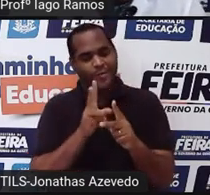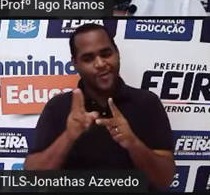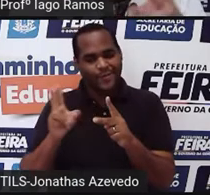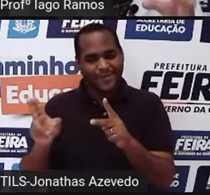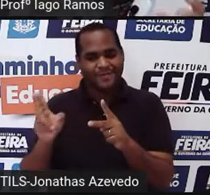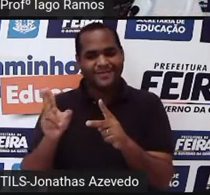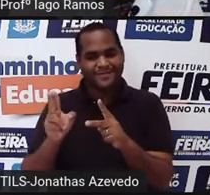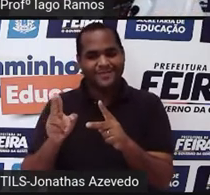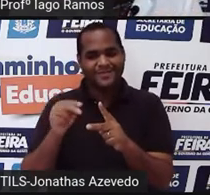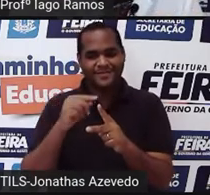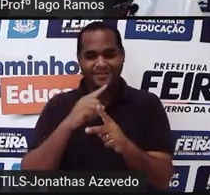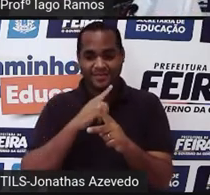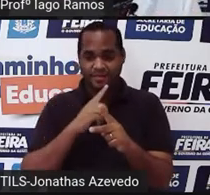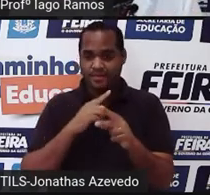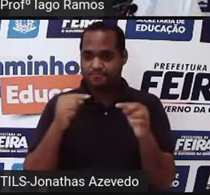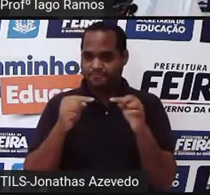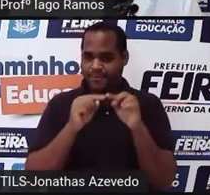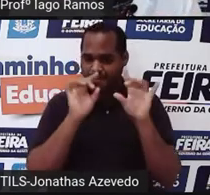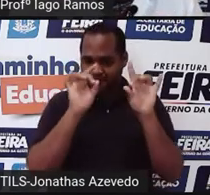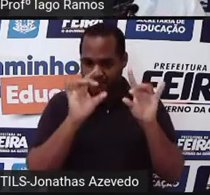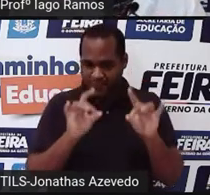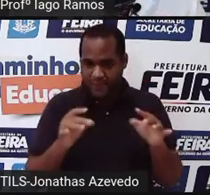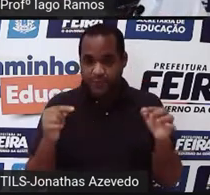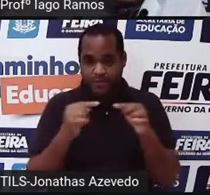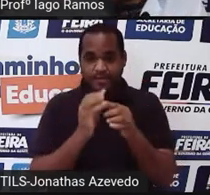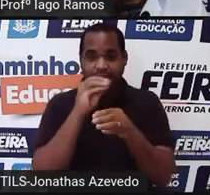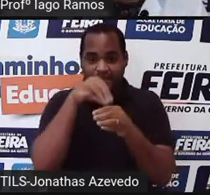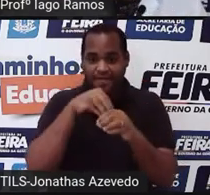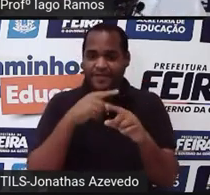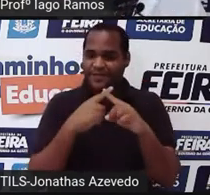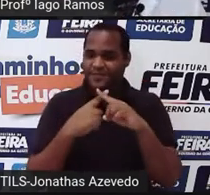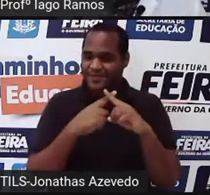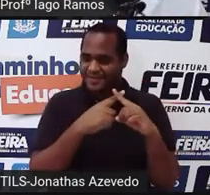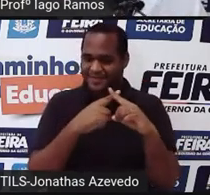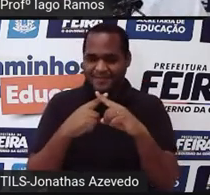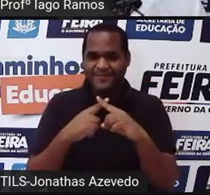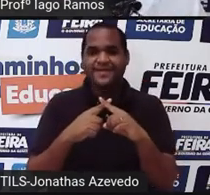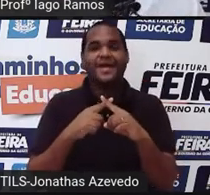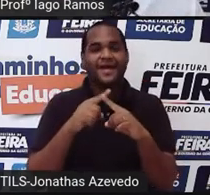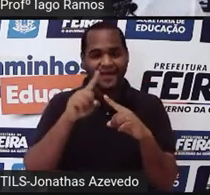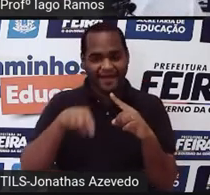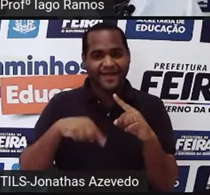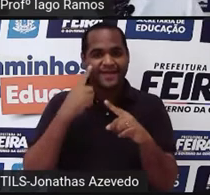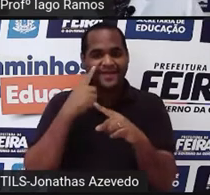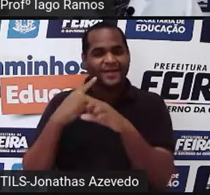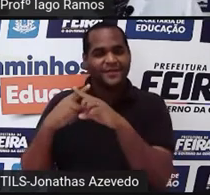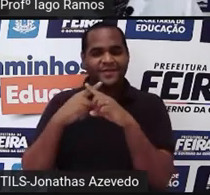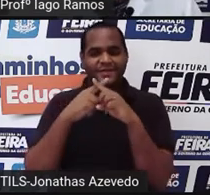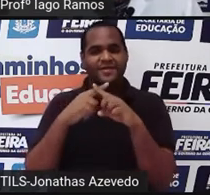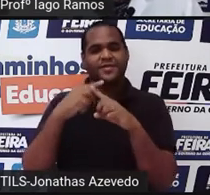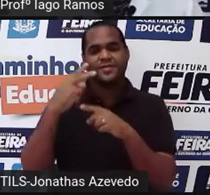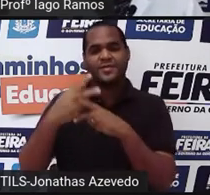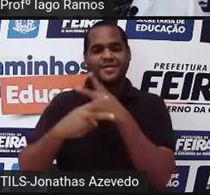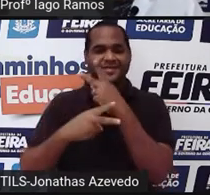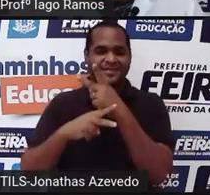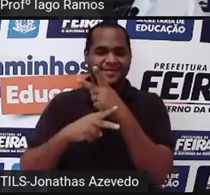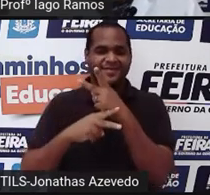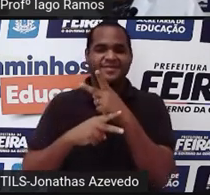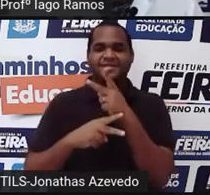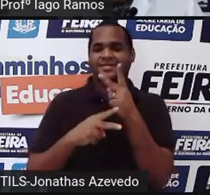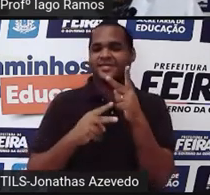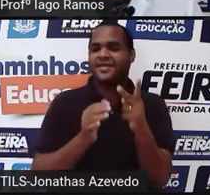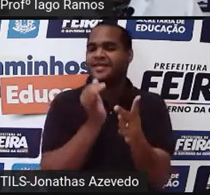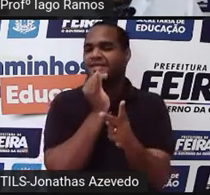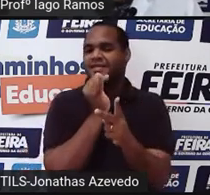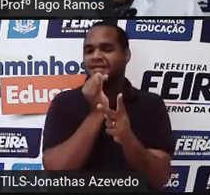A gente tem um caso especial da multiplicação, que é essa operação chamada de potenciação. E aí, como